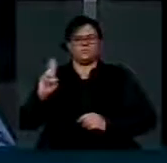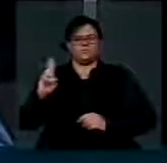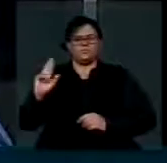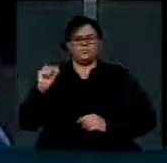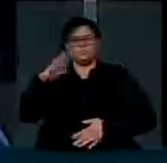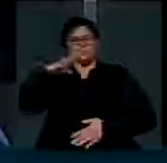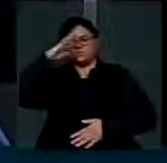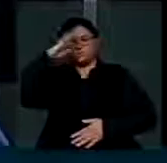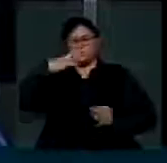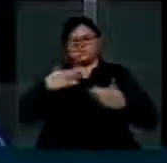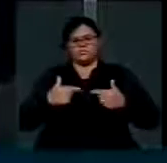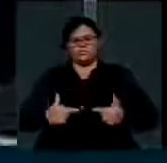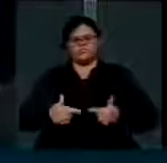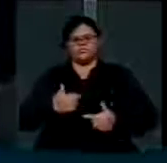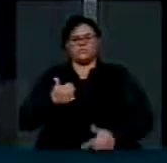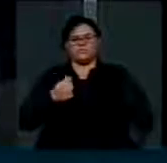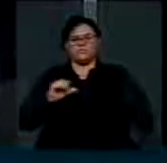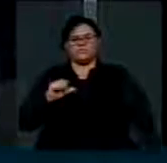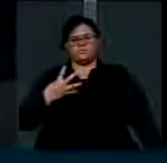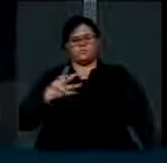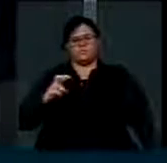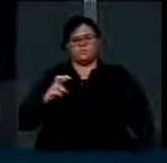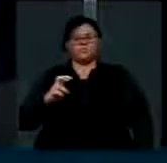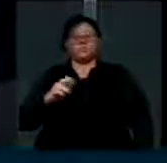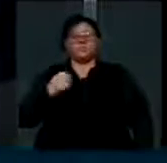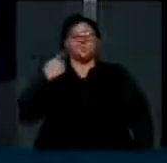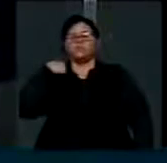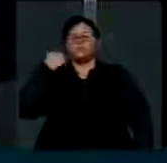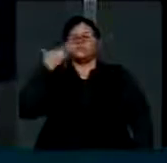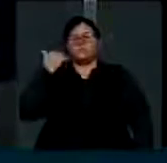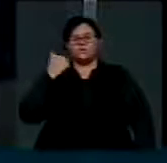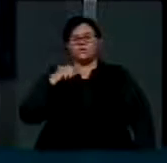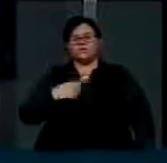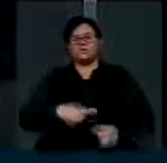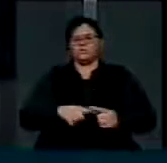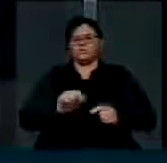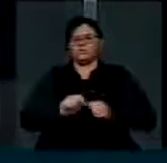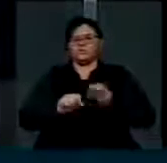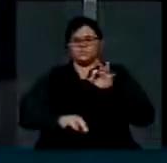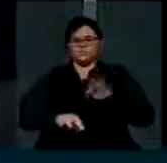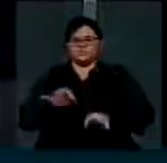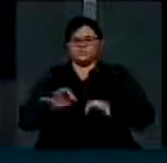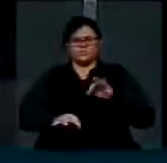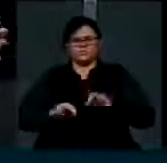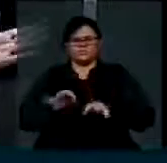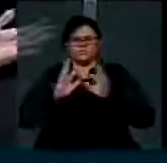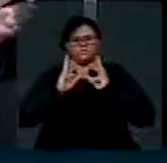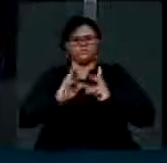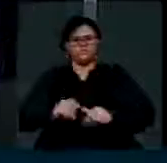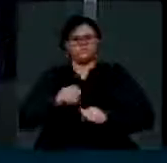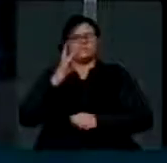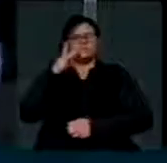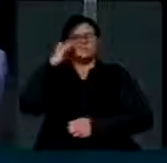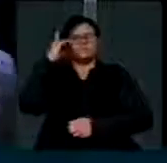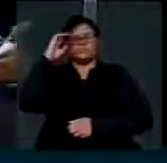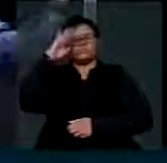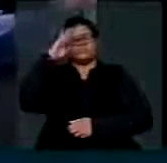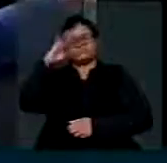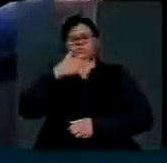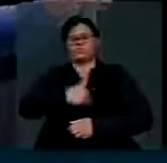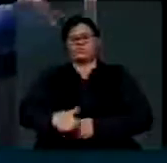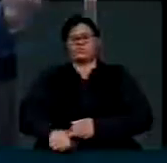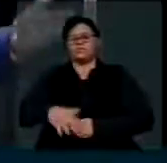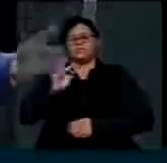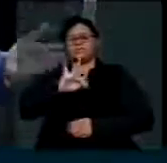na Segunda Guerra Mundial, em 1945, sabendo que faz justiça com todos eles, e que o governo federal